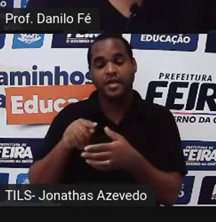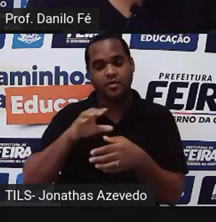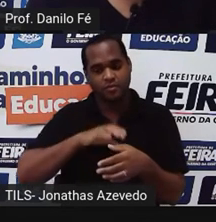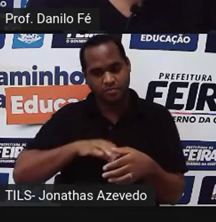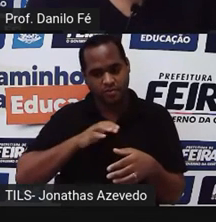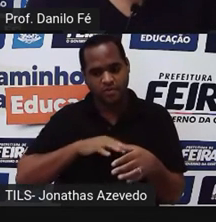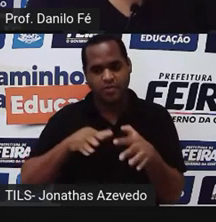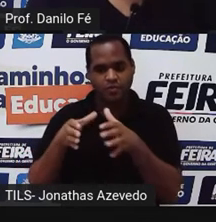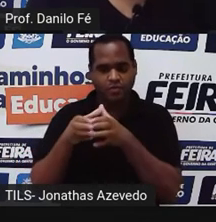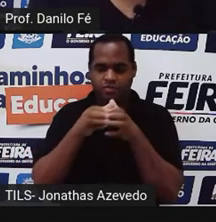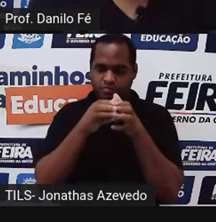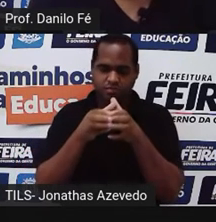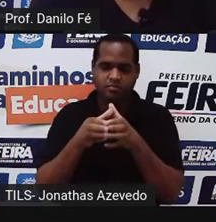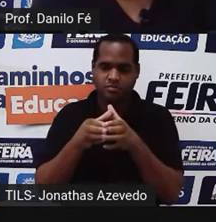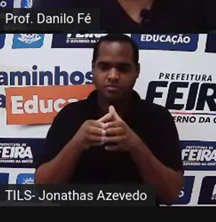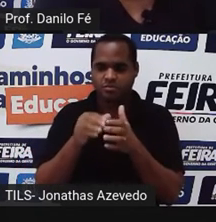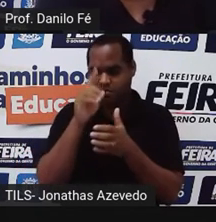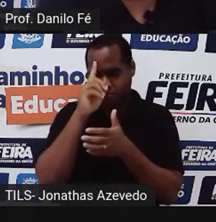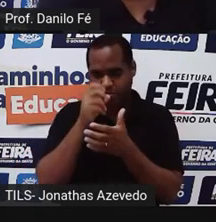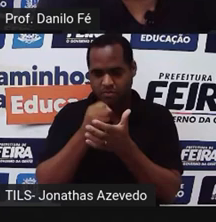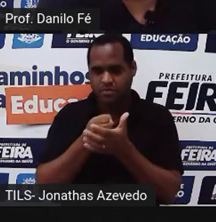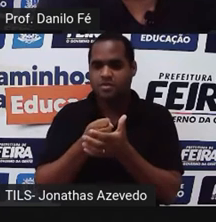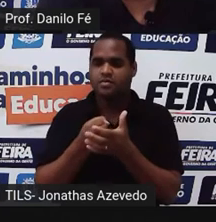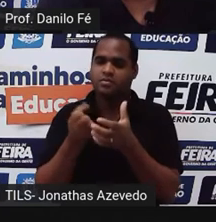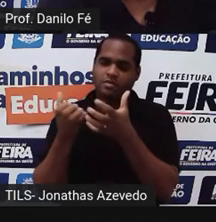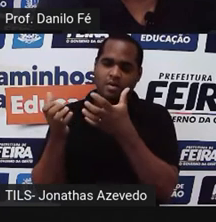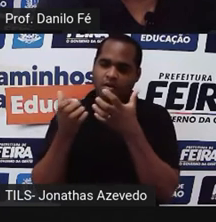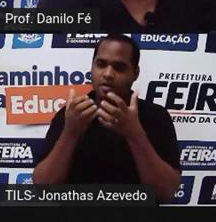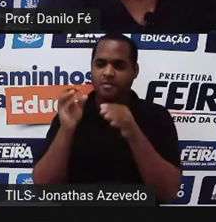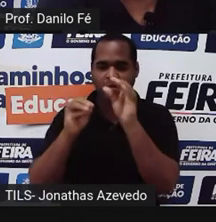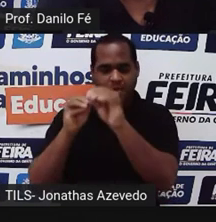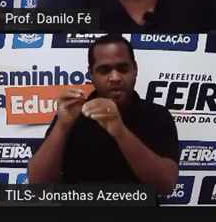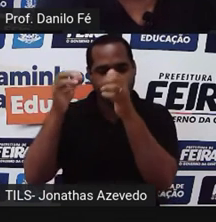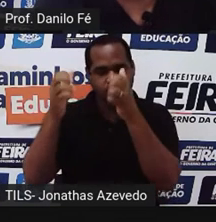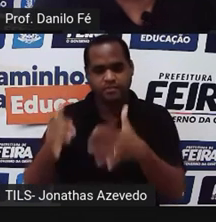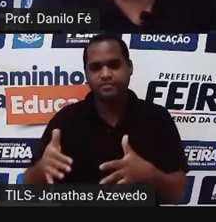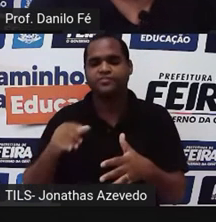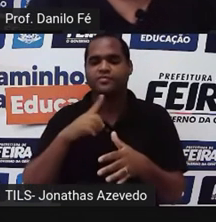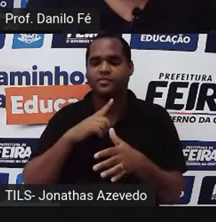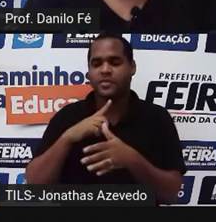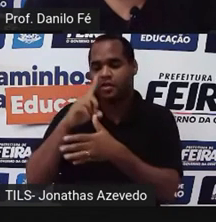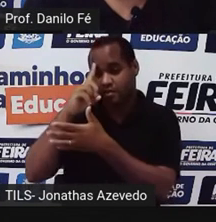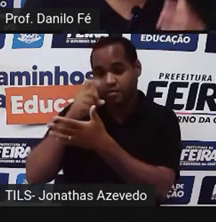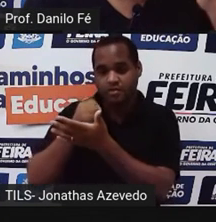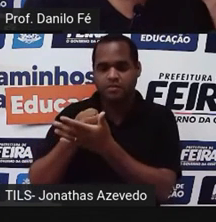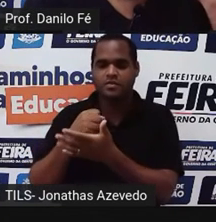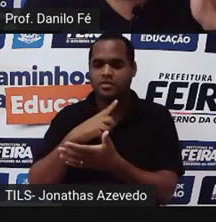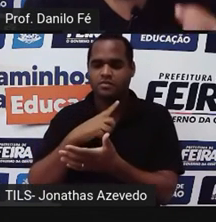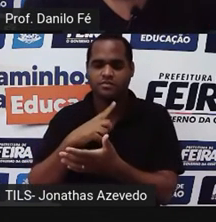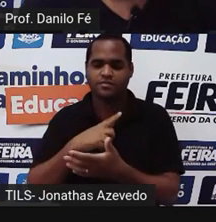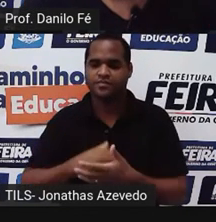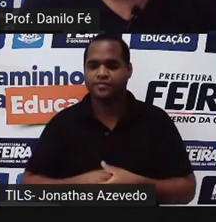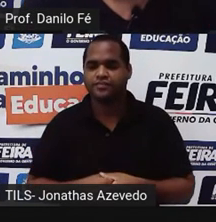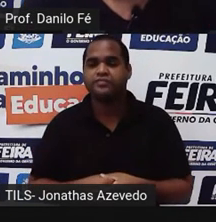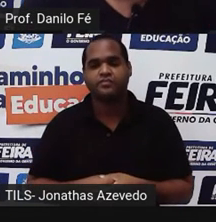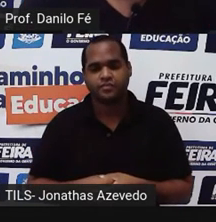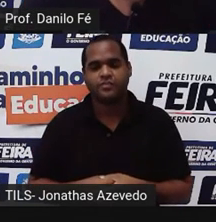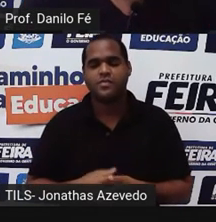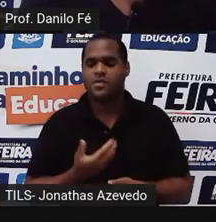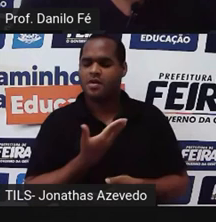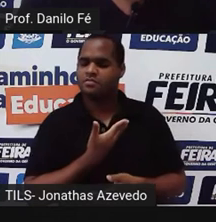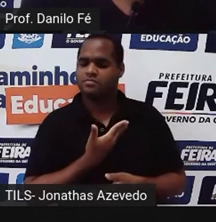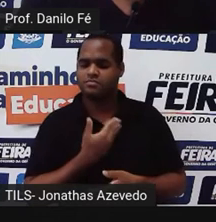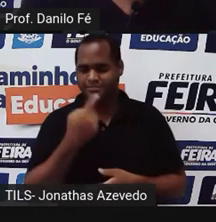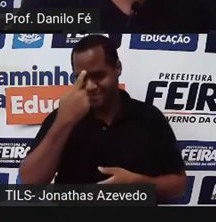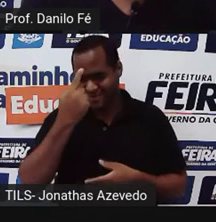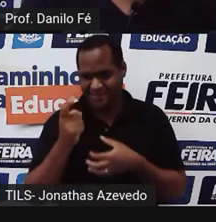decidem revogar tudo que ele tinha decidido e avisar que ele teria que